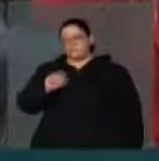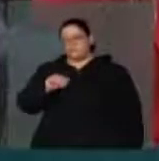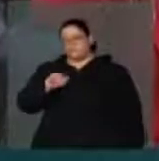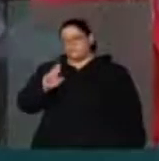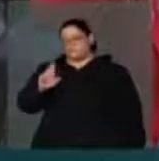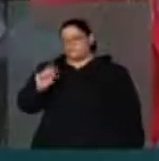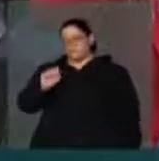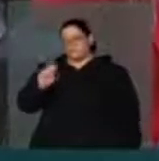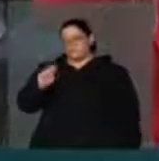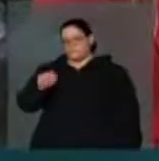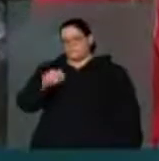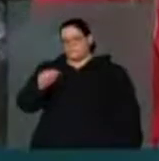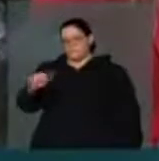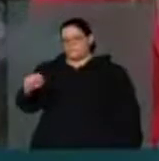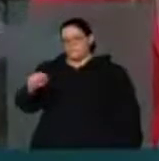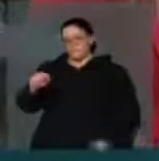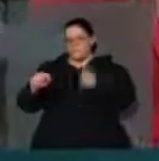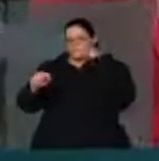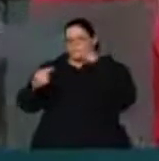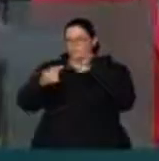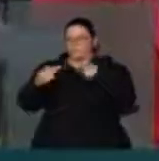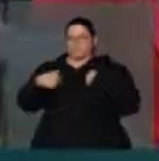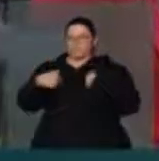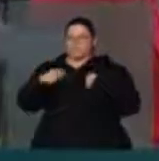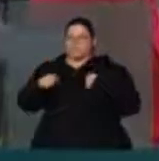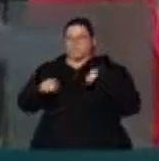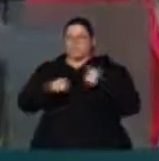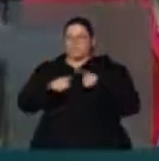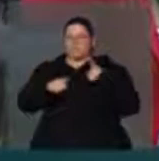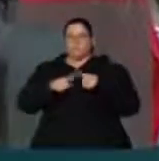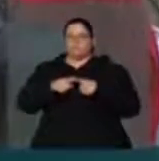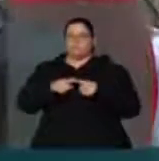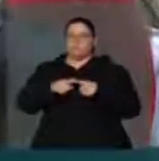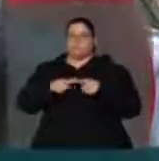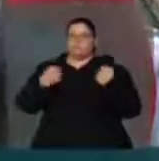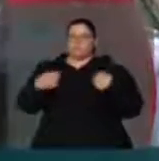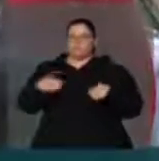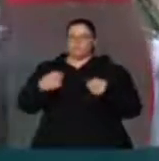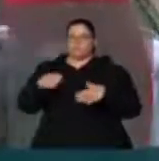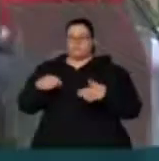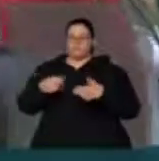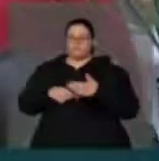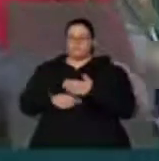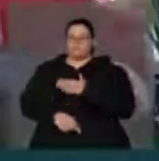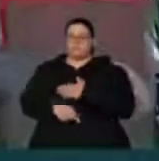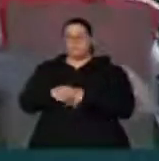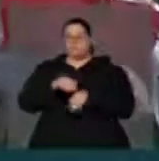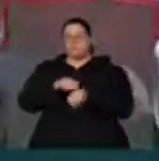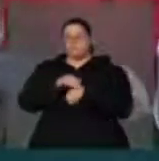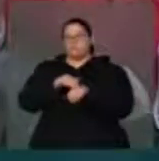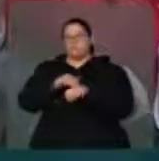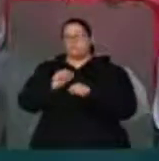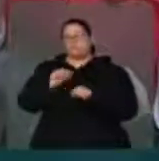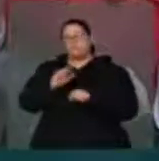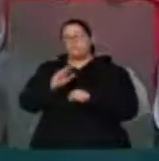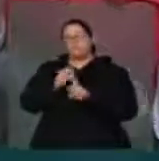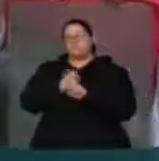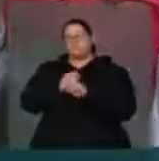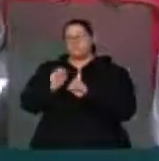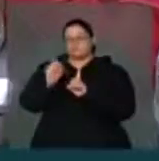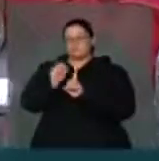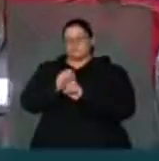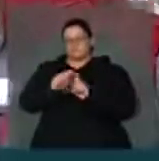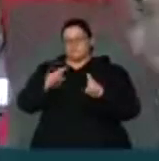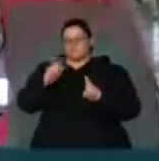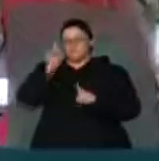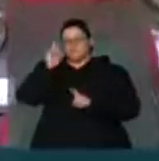para que a gente possa aprofundar esse debate aqui na casa com a sociedade brasileira. Mas, senhor presidente, eu queria um esclarecimento no sentido